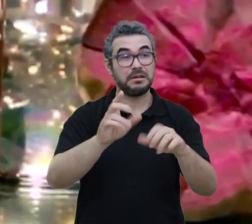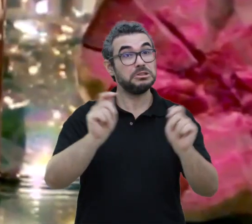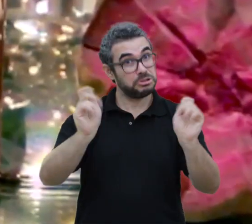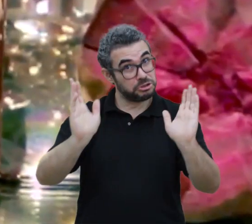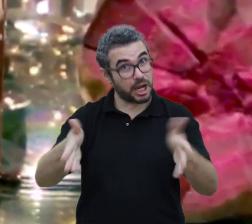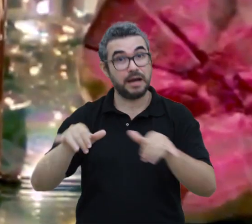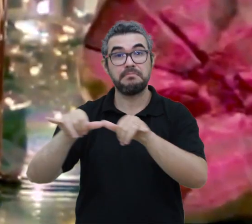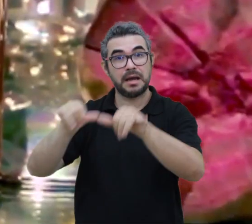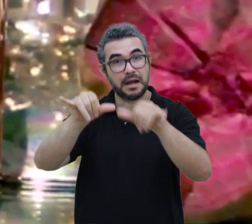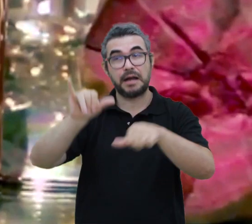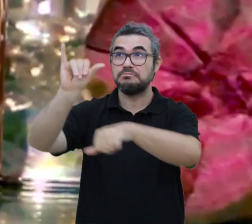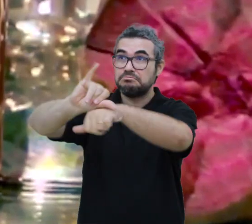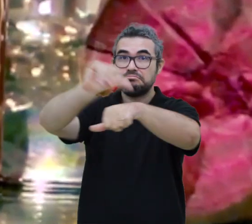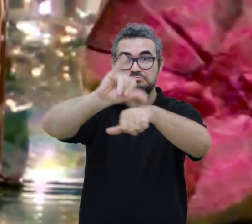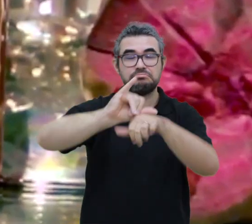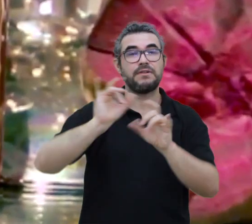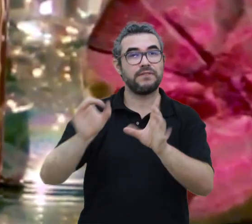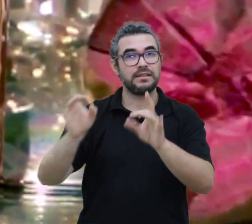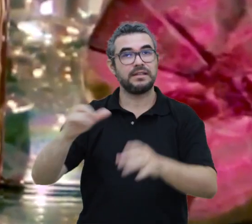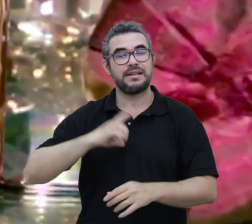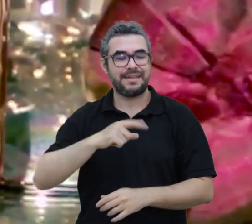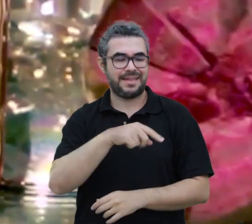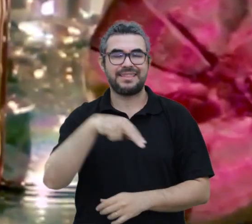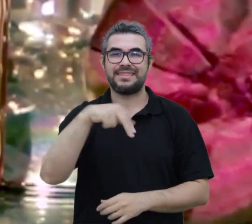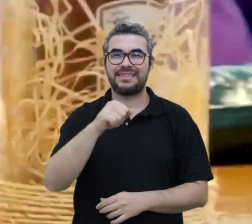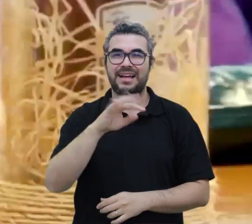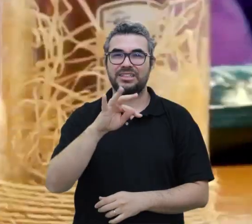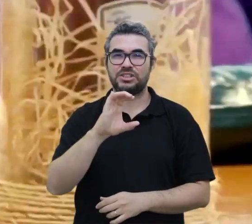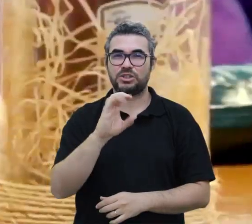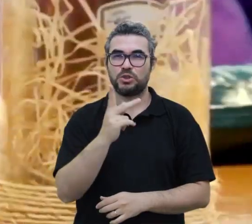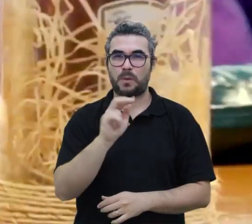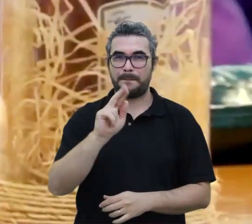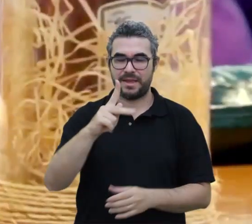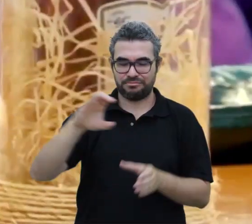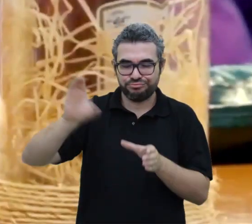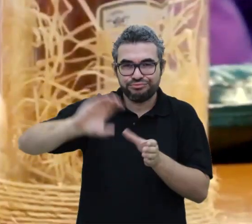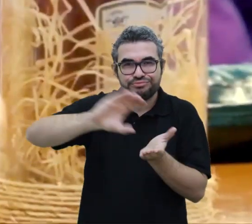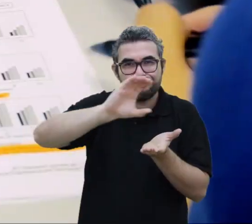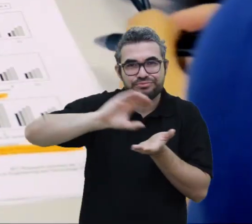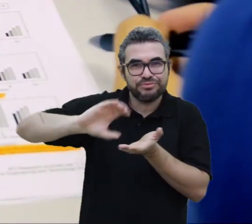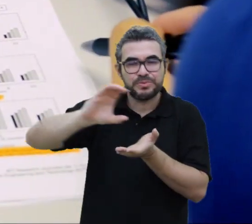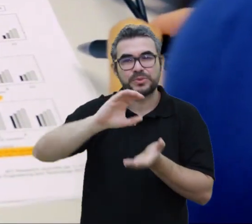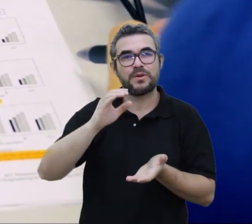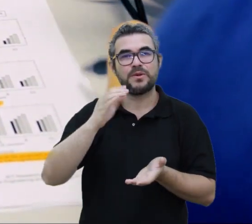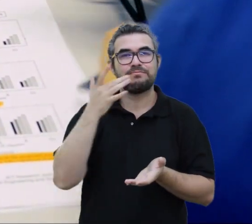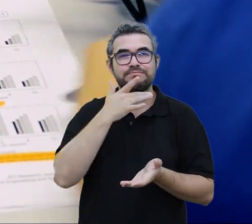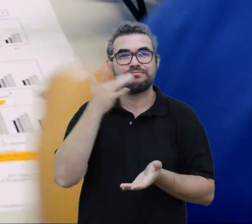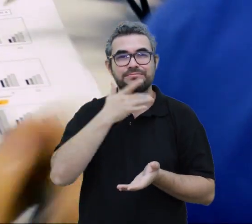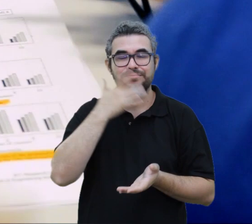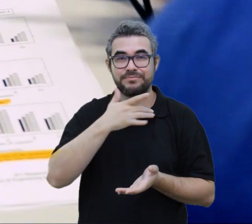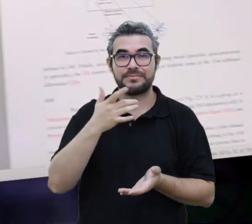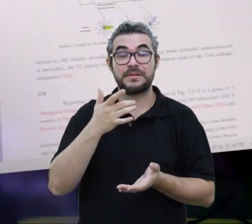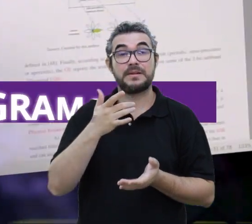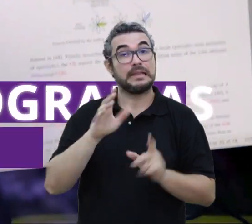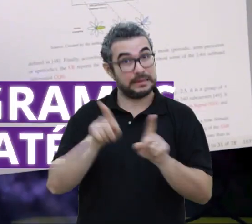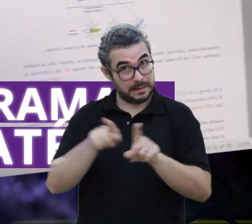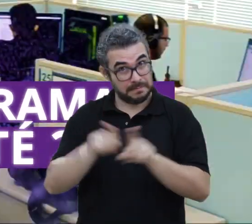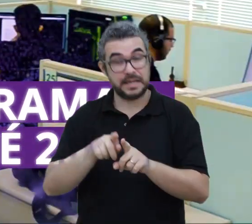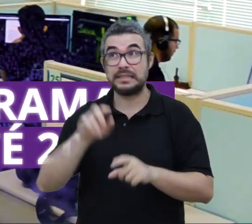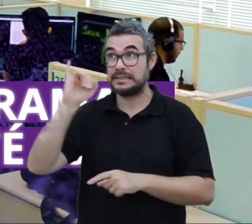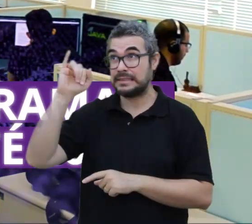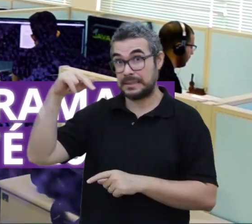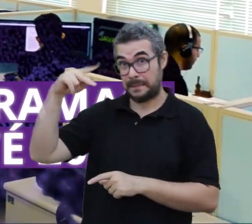um molho à base de acerola que chegou às prateleiras dos supermercados em 2019. Além disso, já foram concedidos pelo